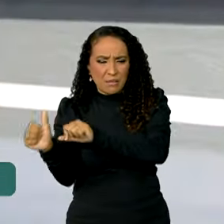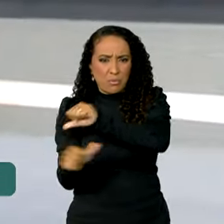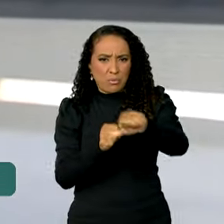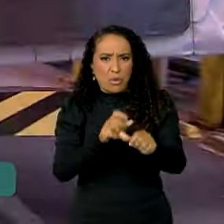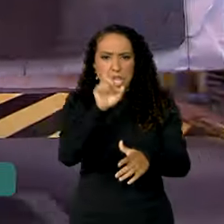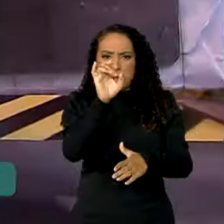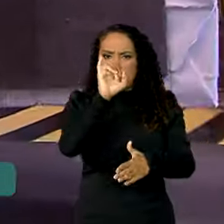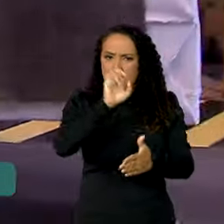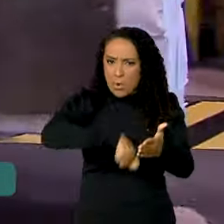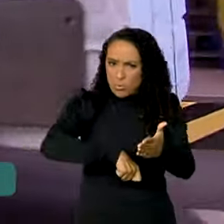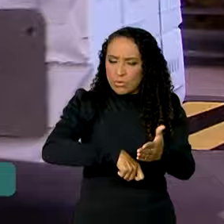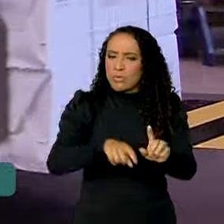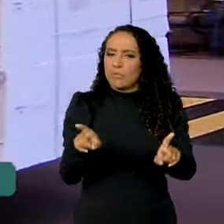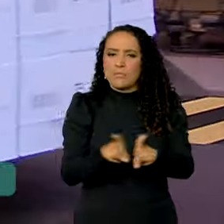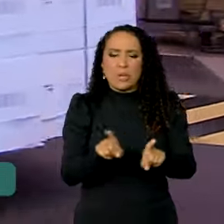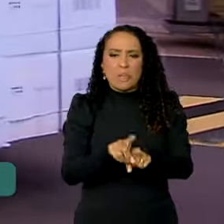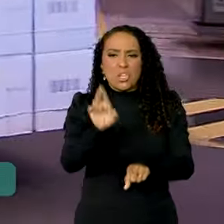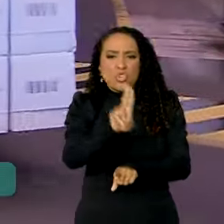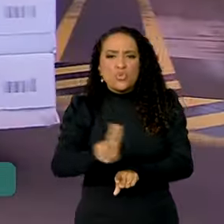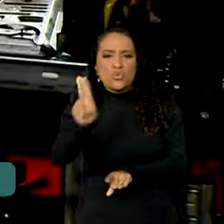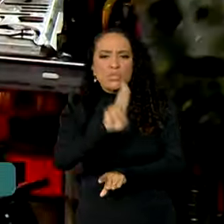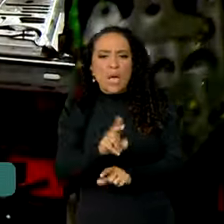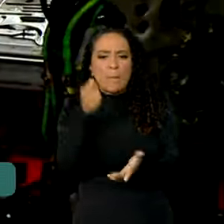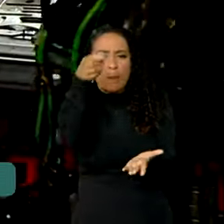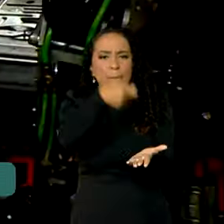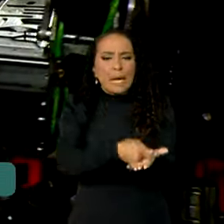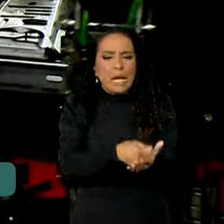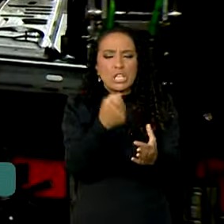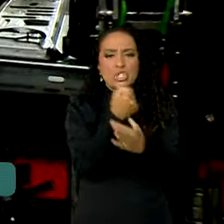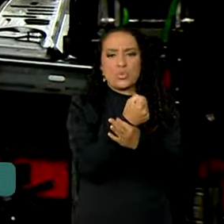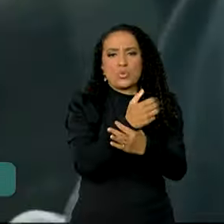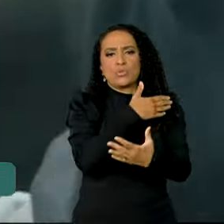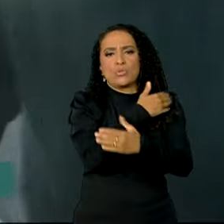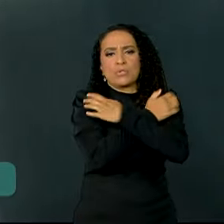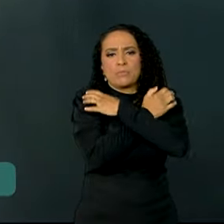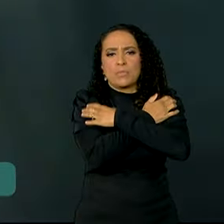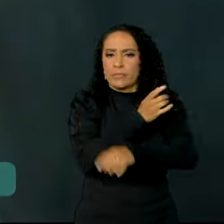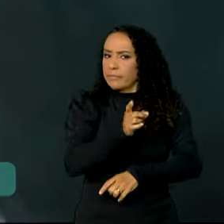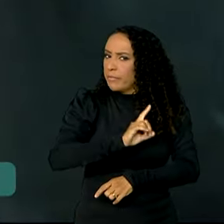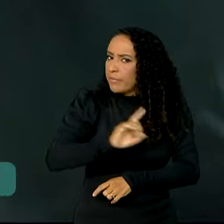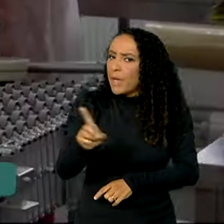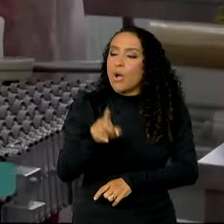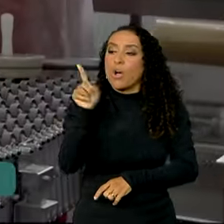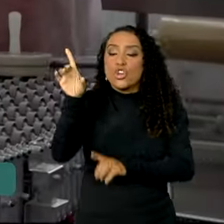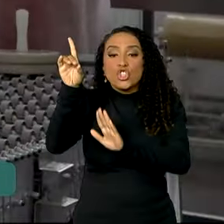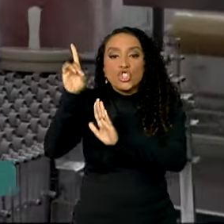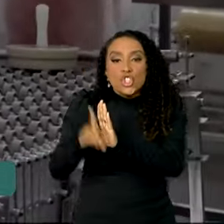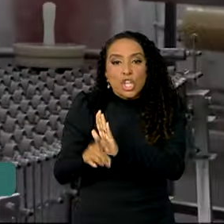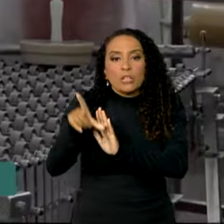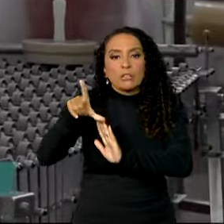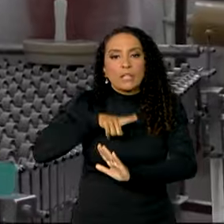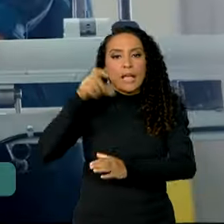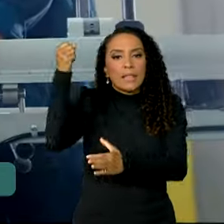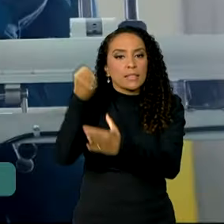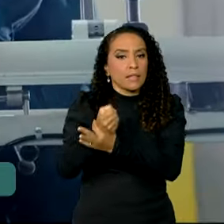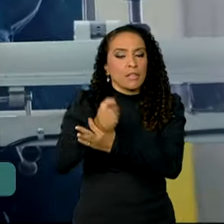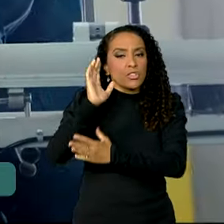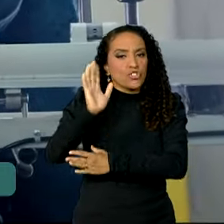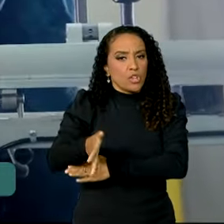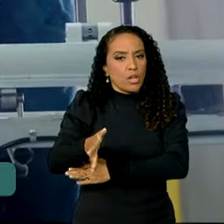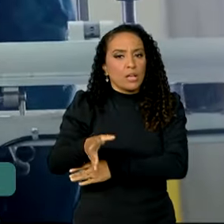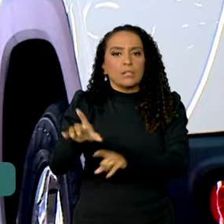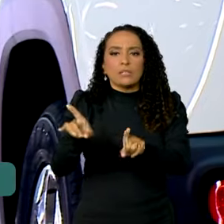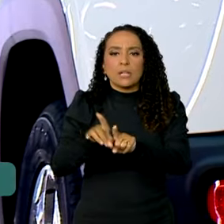imposto, nem de usá-la para custear o seguro-desemprego. Esses direitos estão assegurados